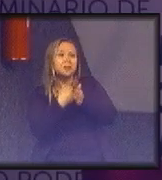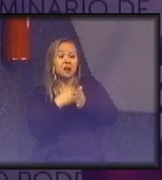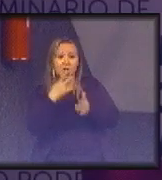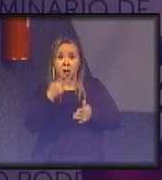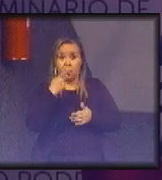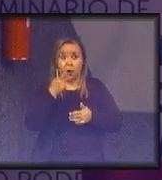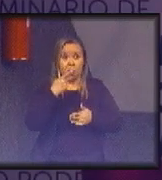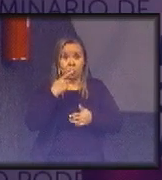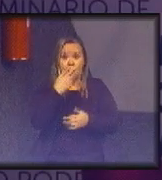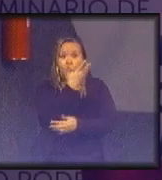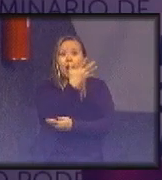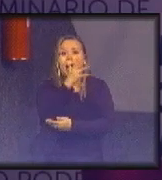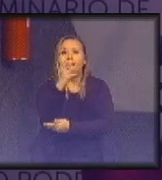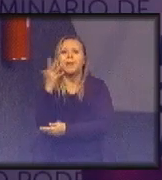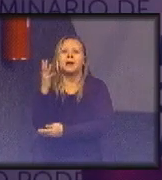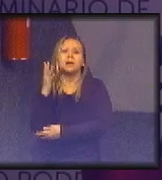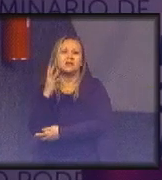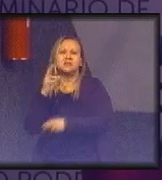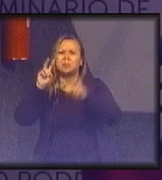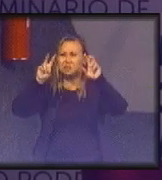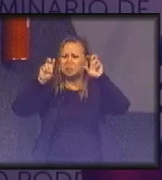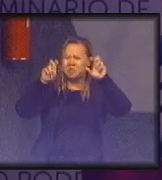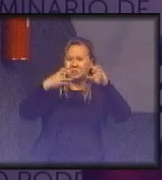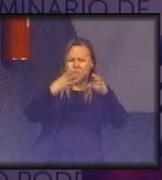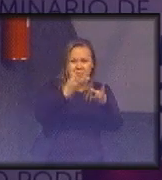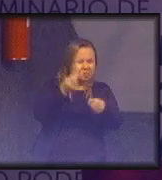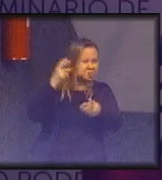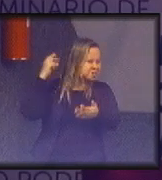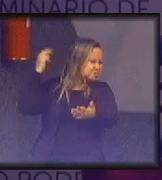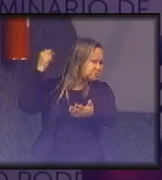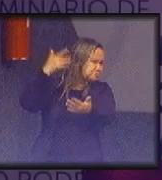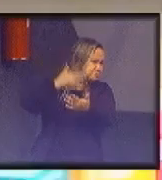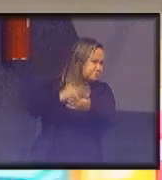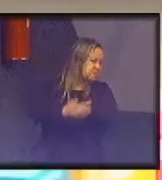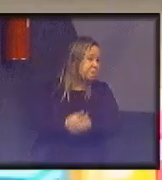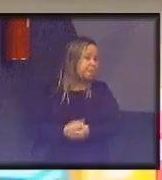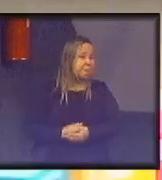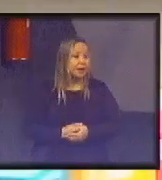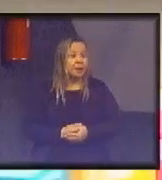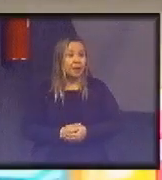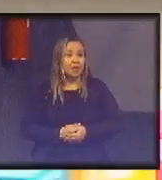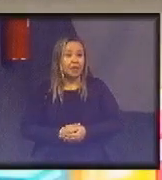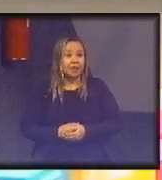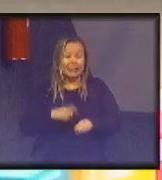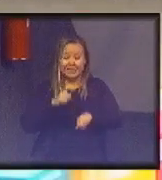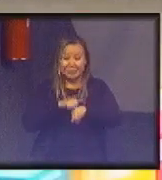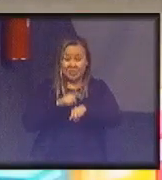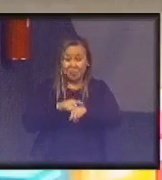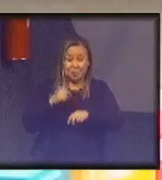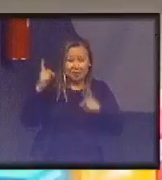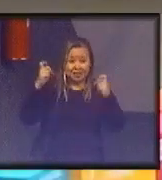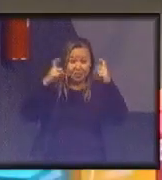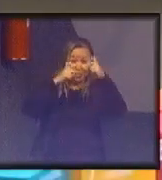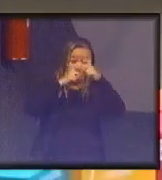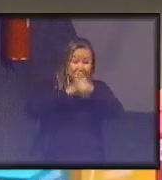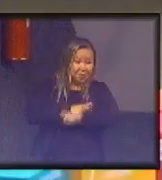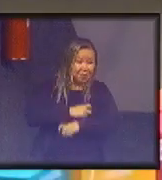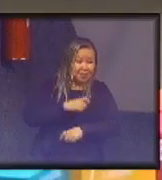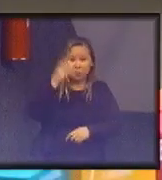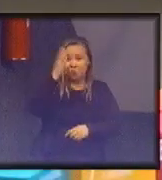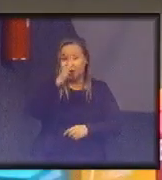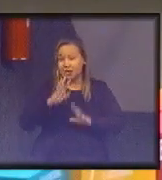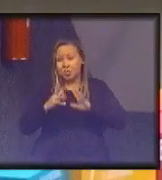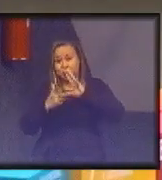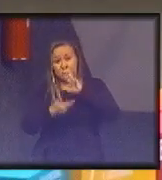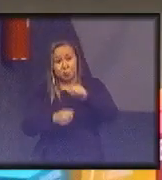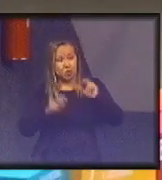ambientalista, eu estou nesse tema há muitos anos. E estamos vivendo momentos difíceis no Brasil e no mundo dos nossos